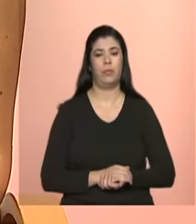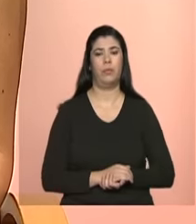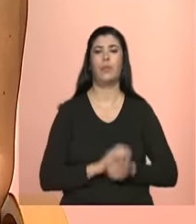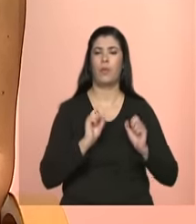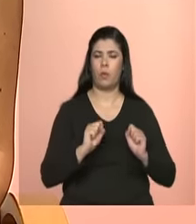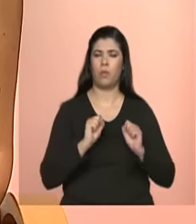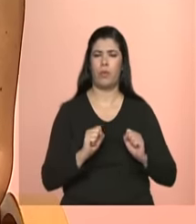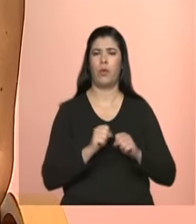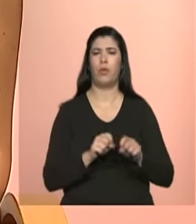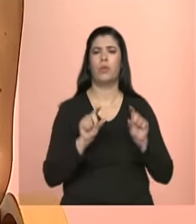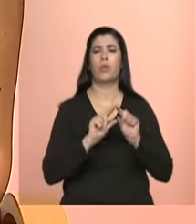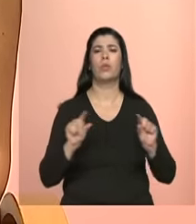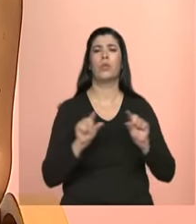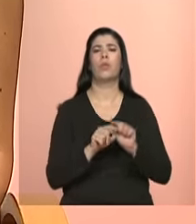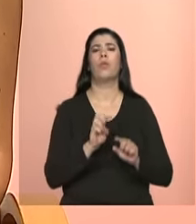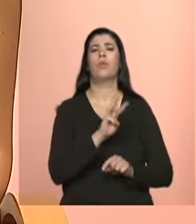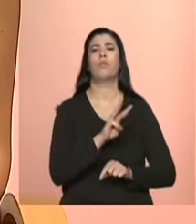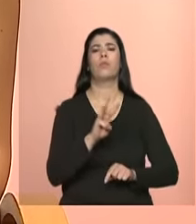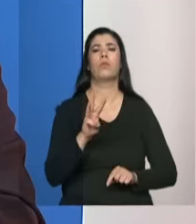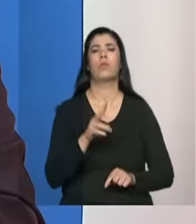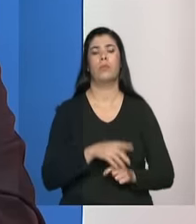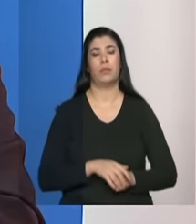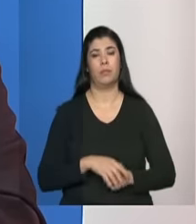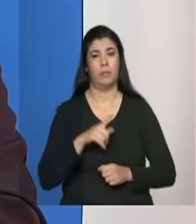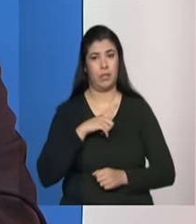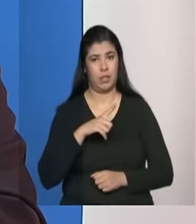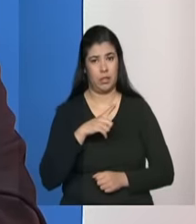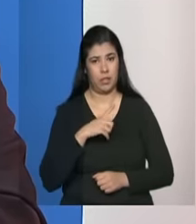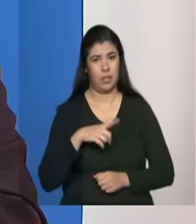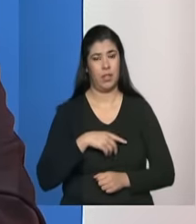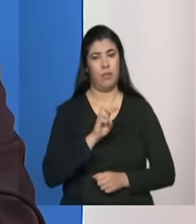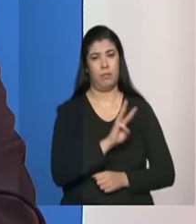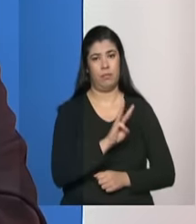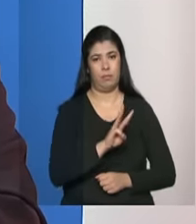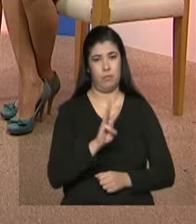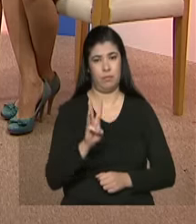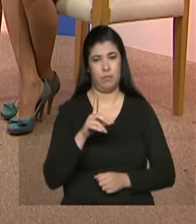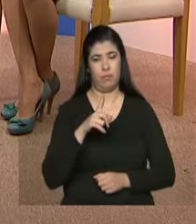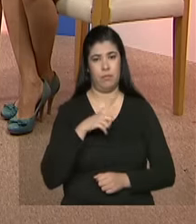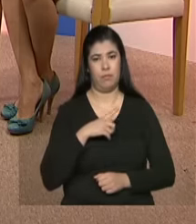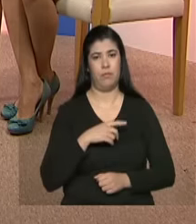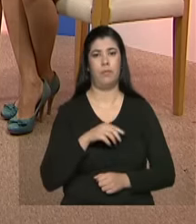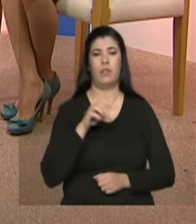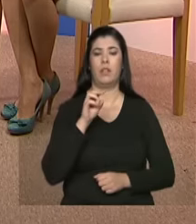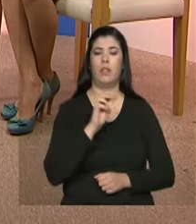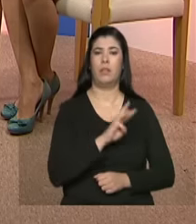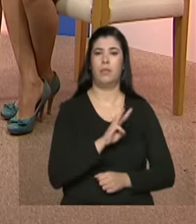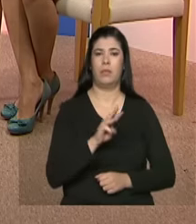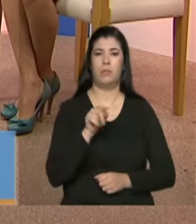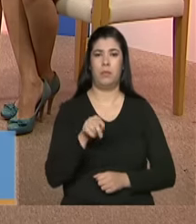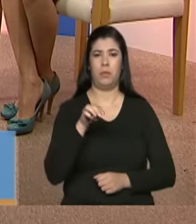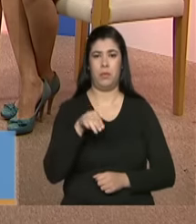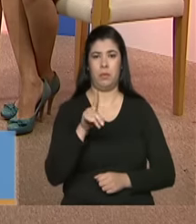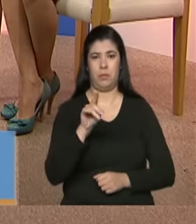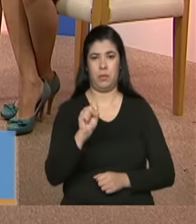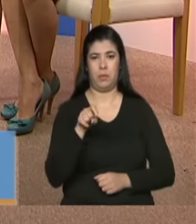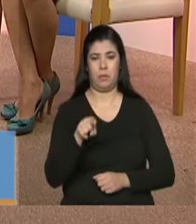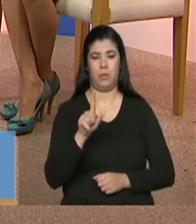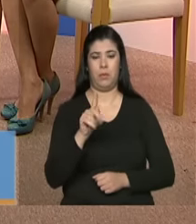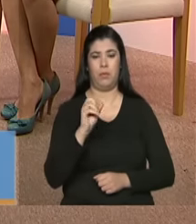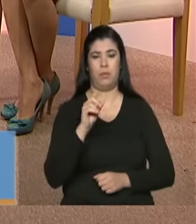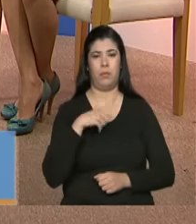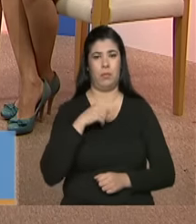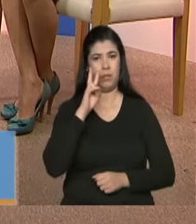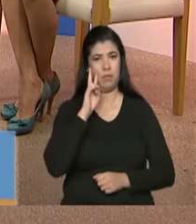aí o caminho para ele pegar o site do MDS é www.mds.gov.br